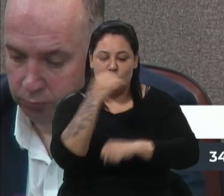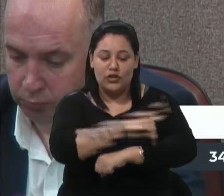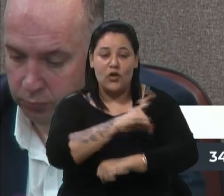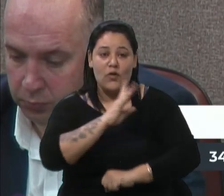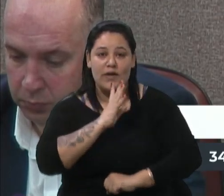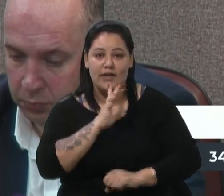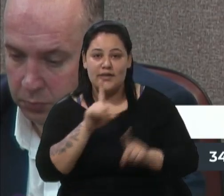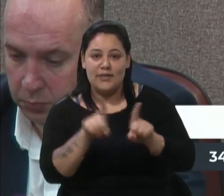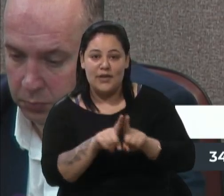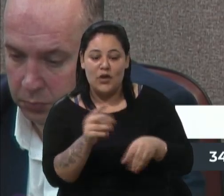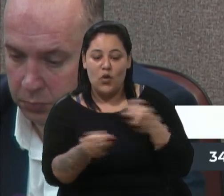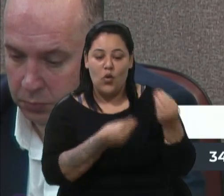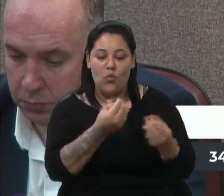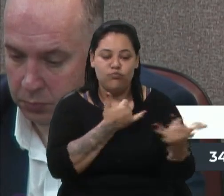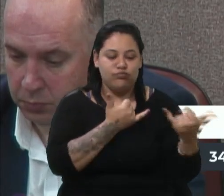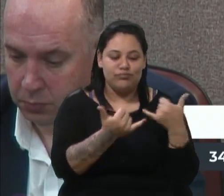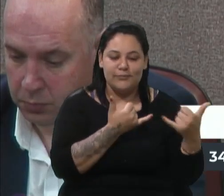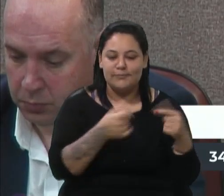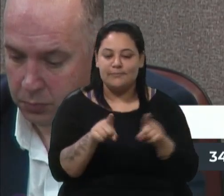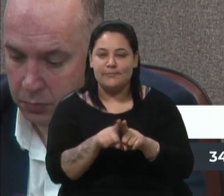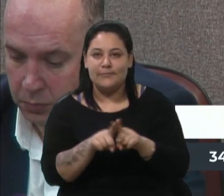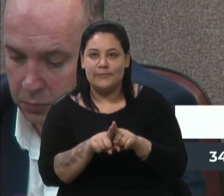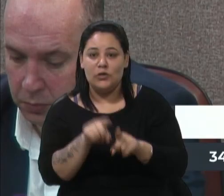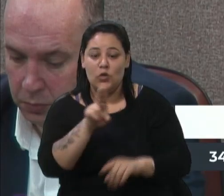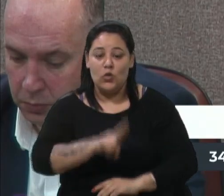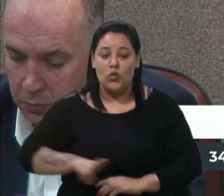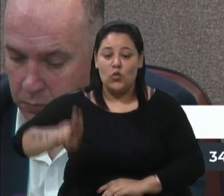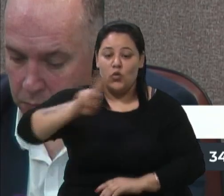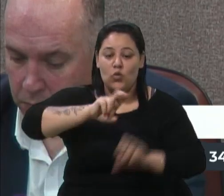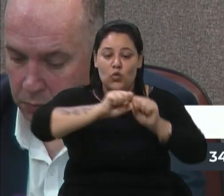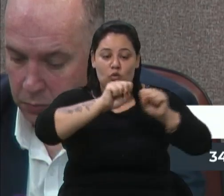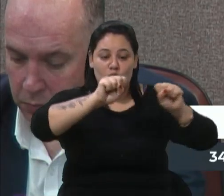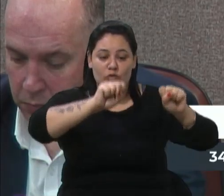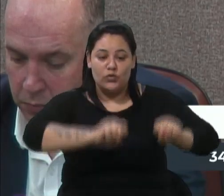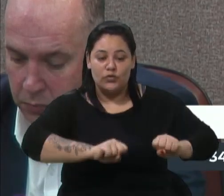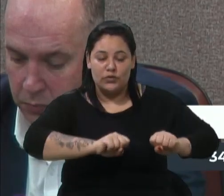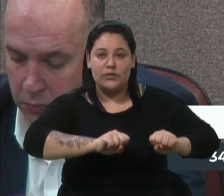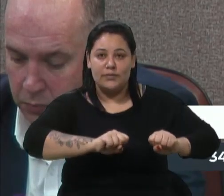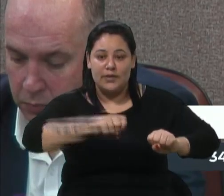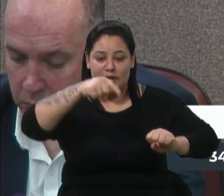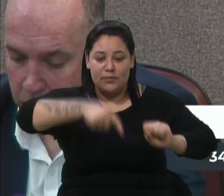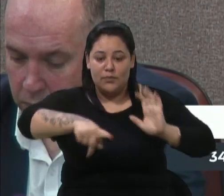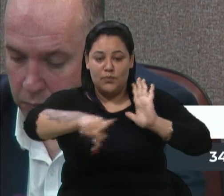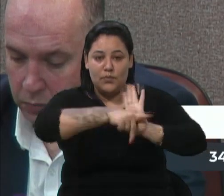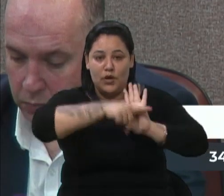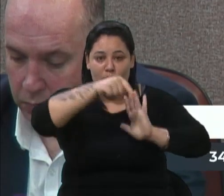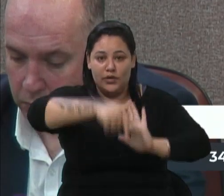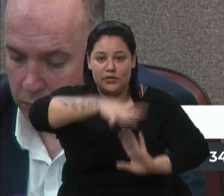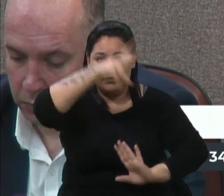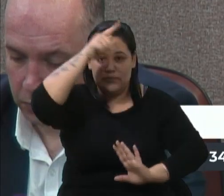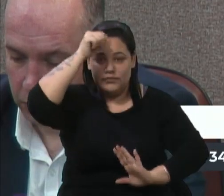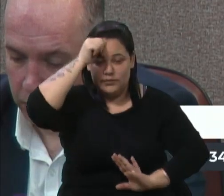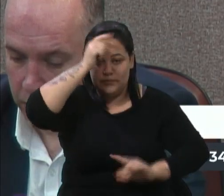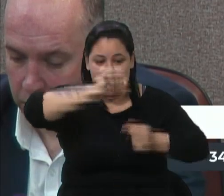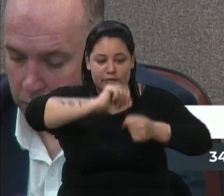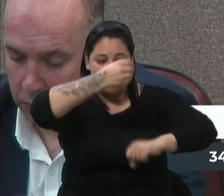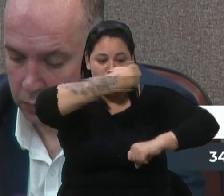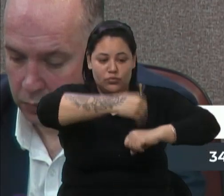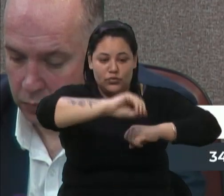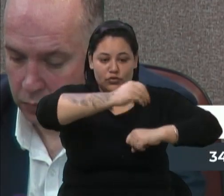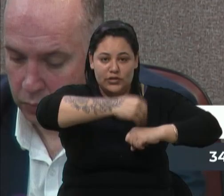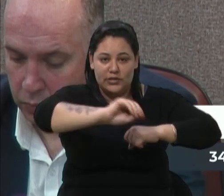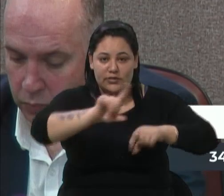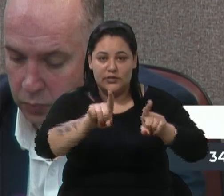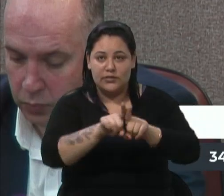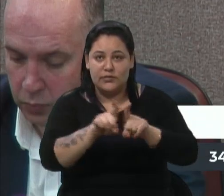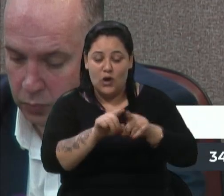como, por exemplo, o uso do sistema Legix, a formulação de proposições, o